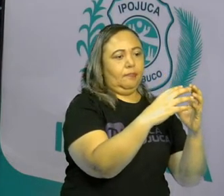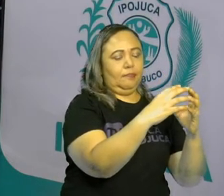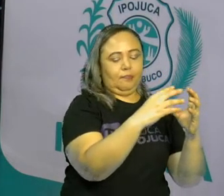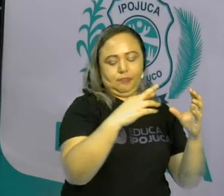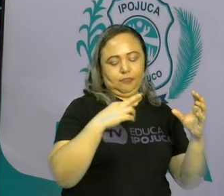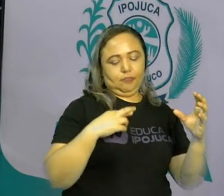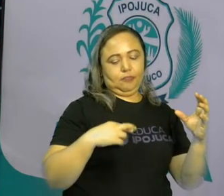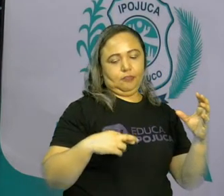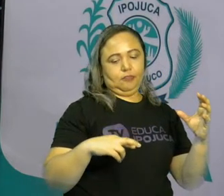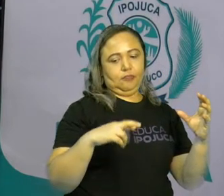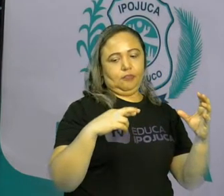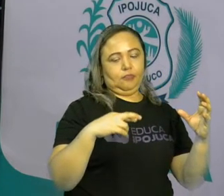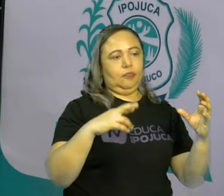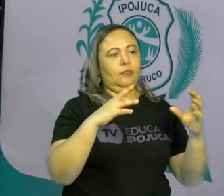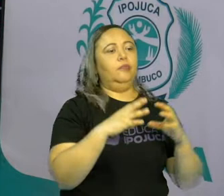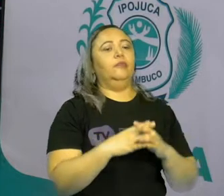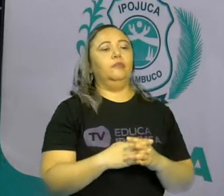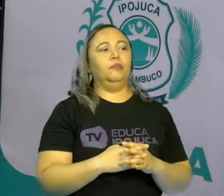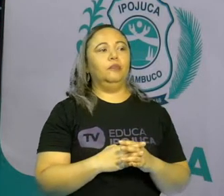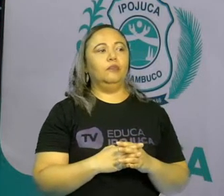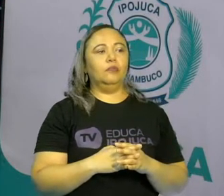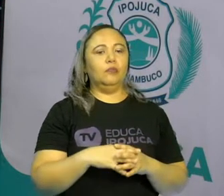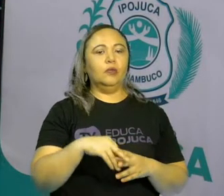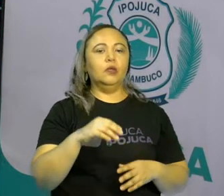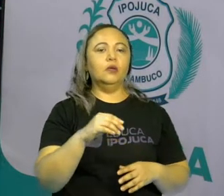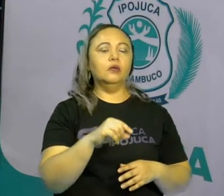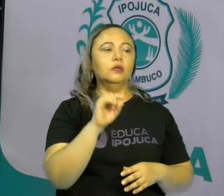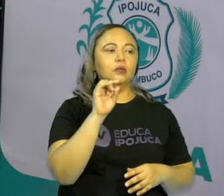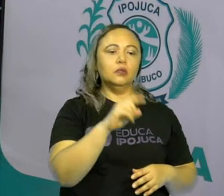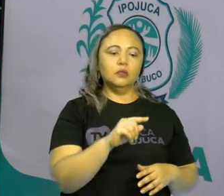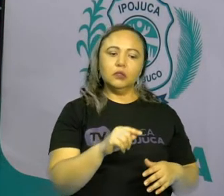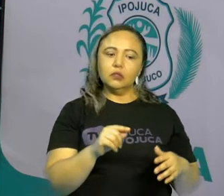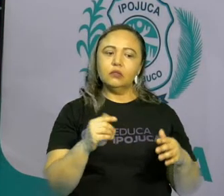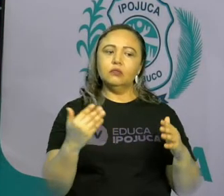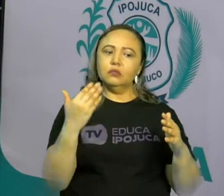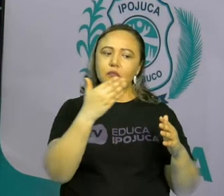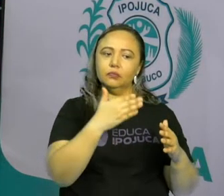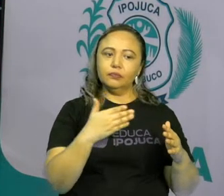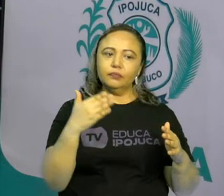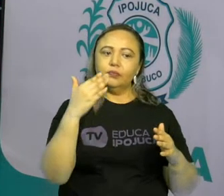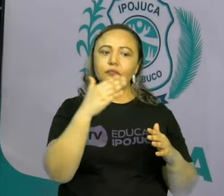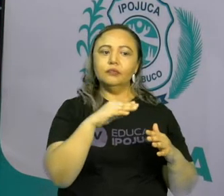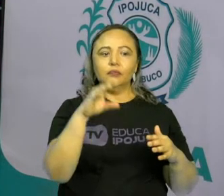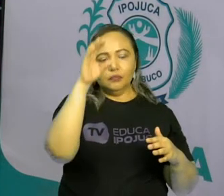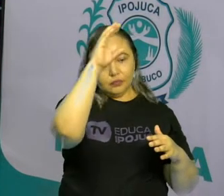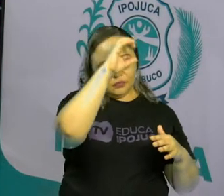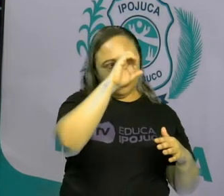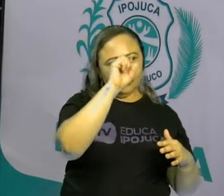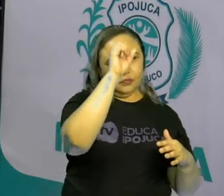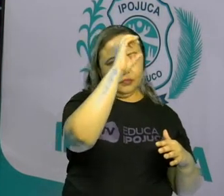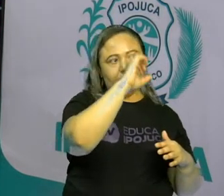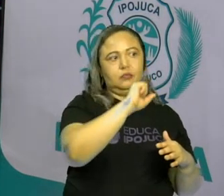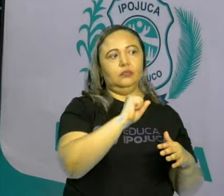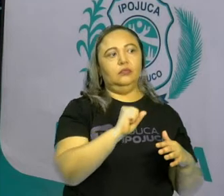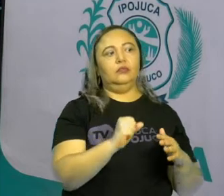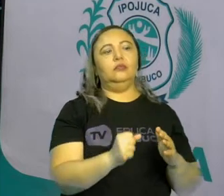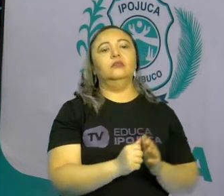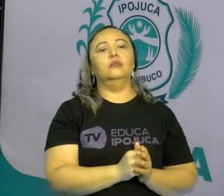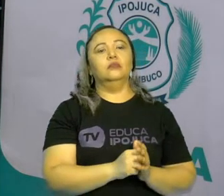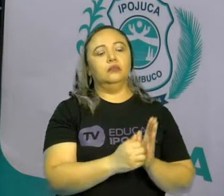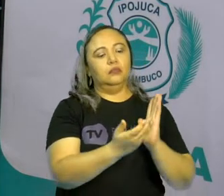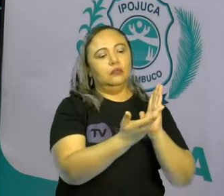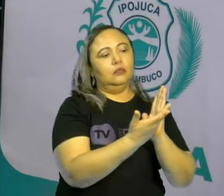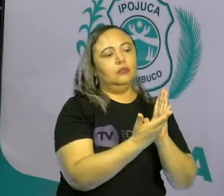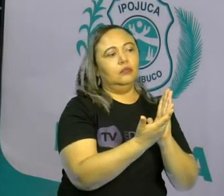religiosa. É quando frequentamos uma igreja e aprendemos um pouquinho sobre a